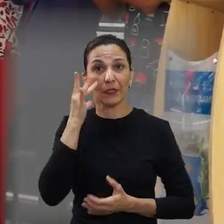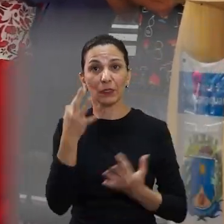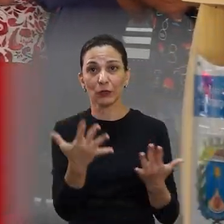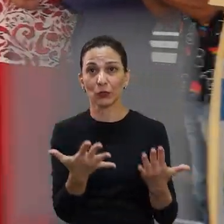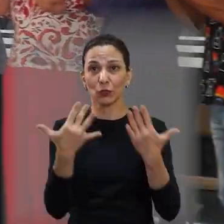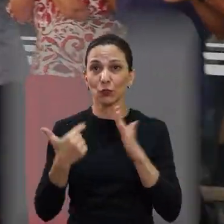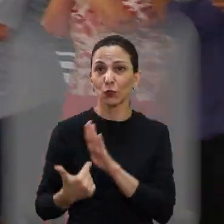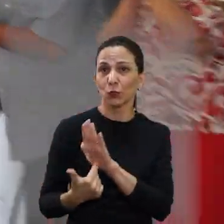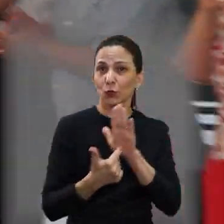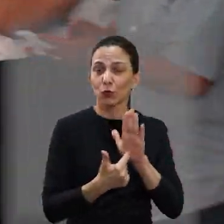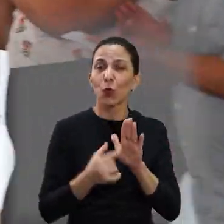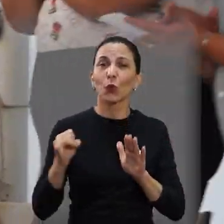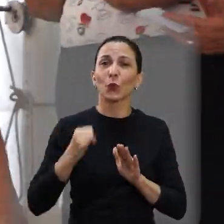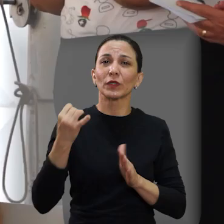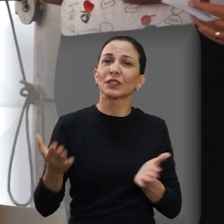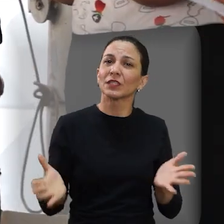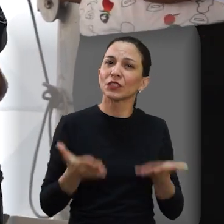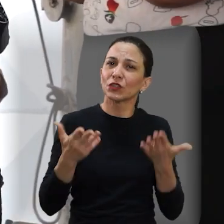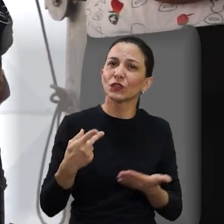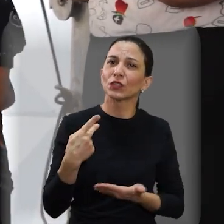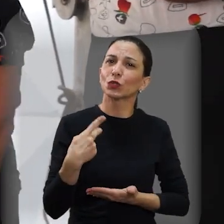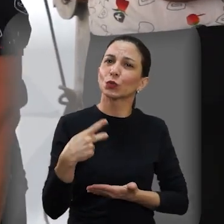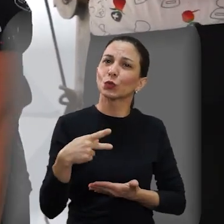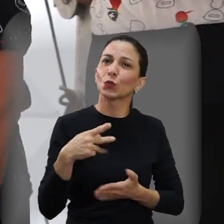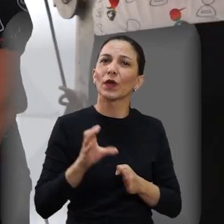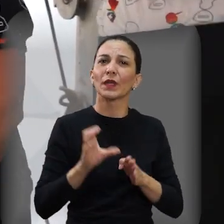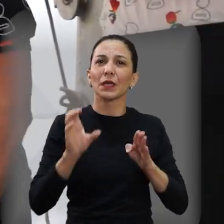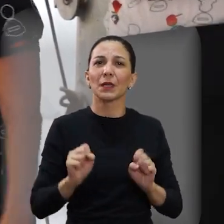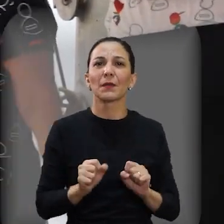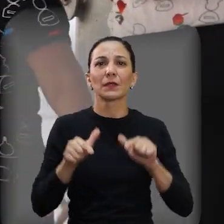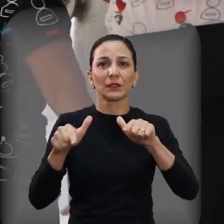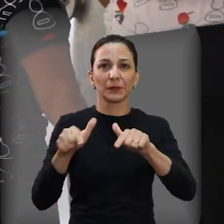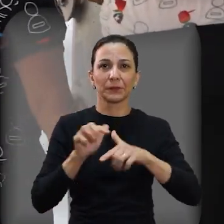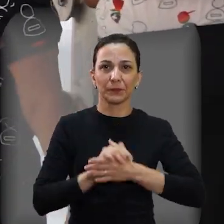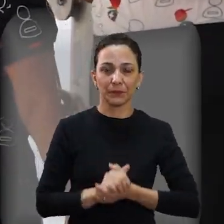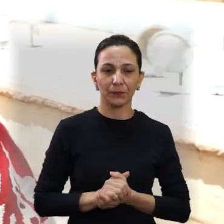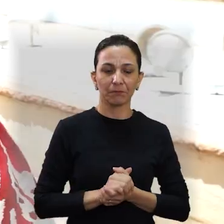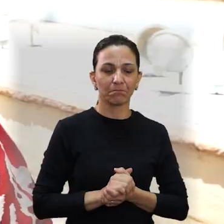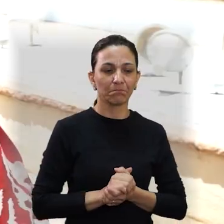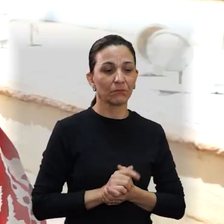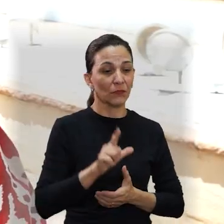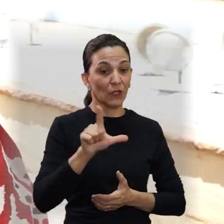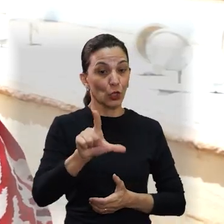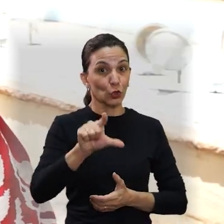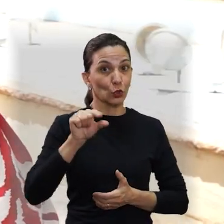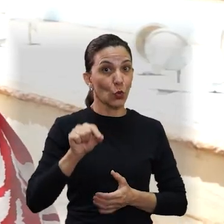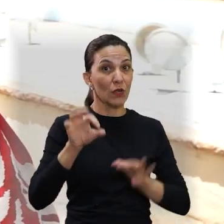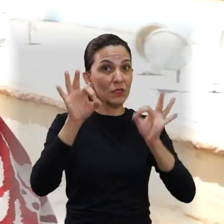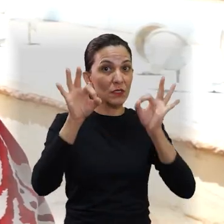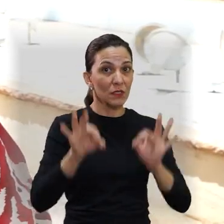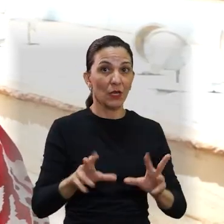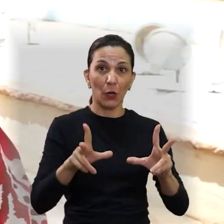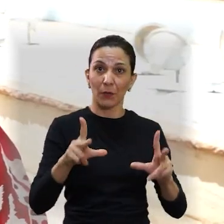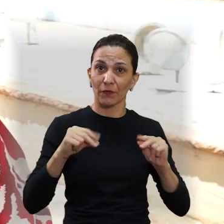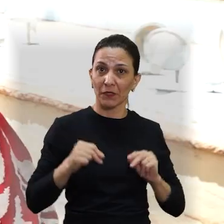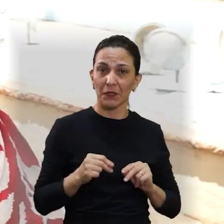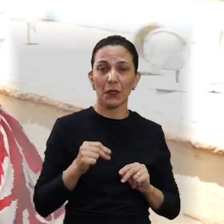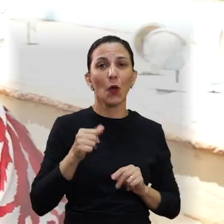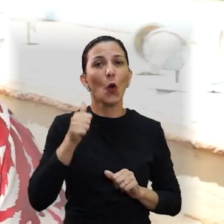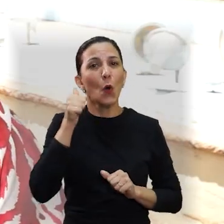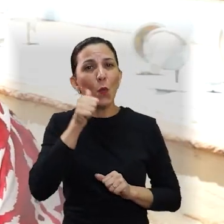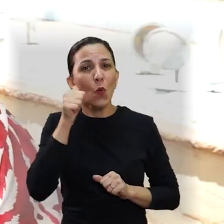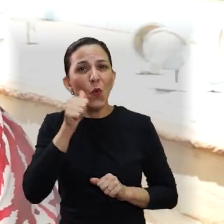presentes também destacaram a importância da iniciativa realizada pela Câmara Municipal. Foi uma escolha muito justa e merecida.